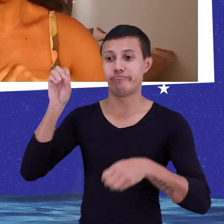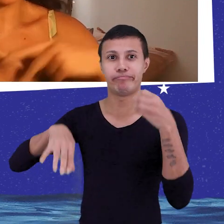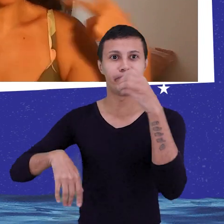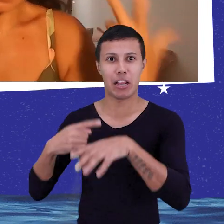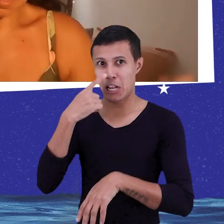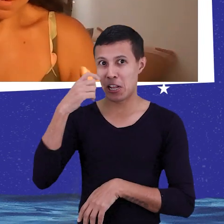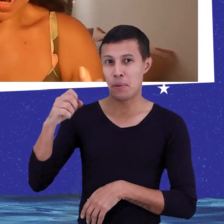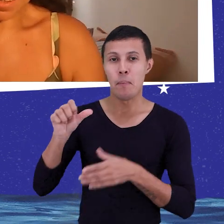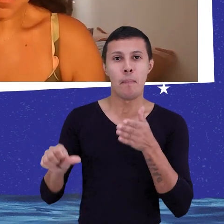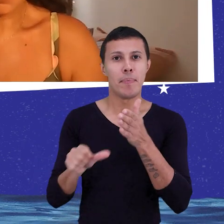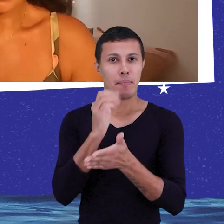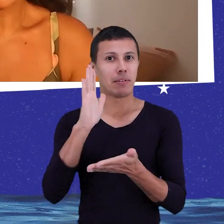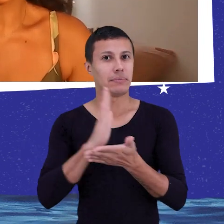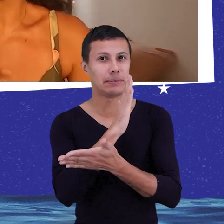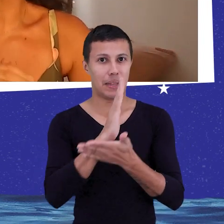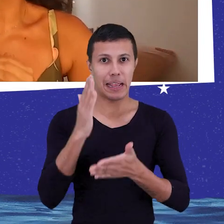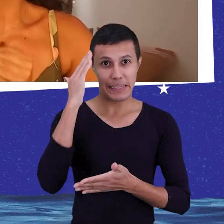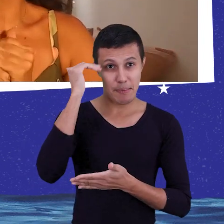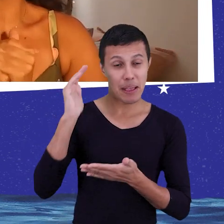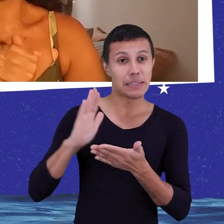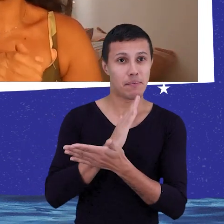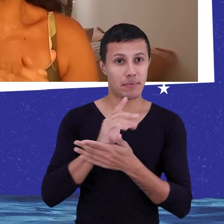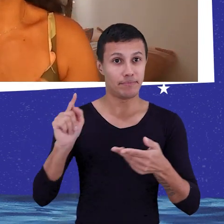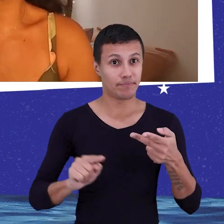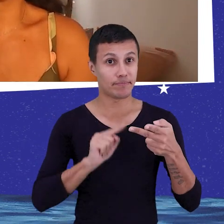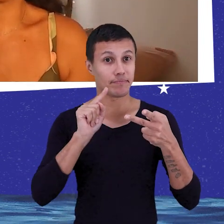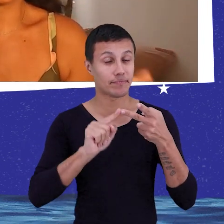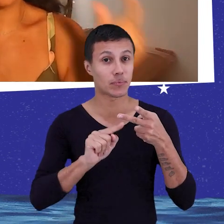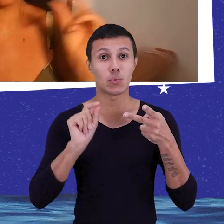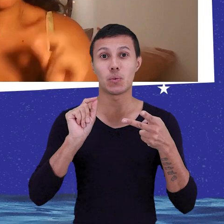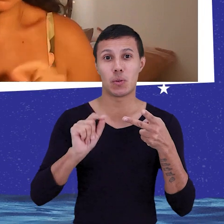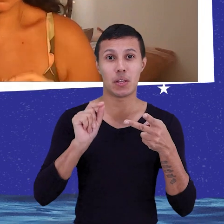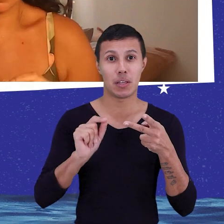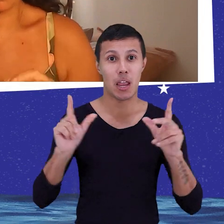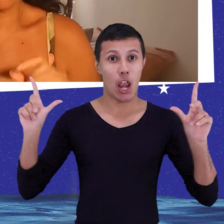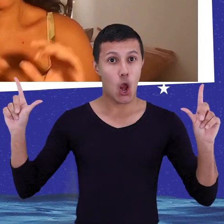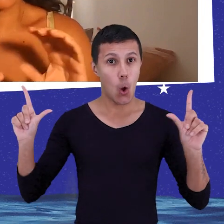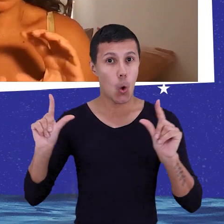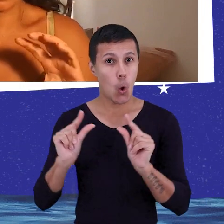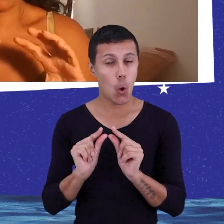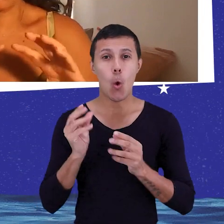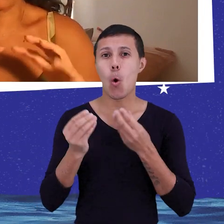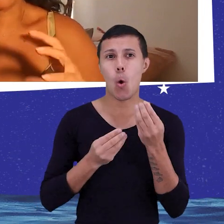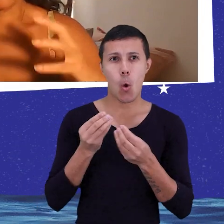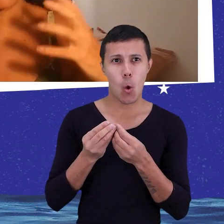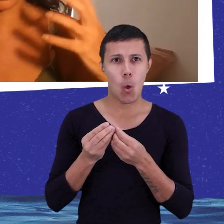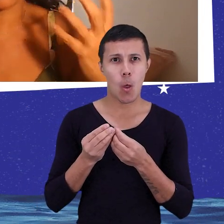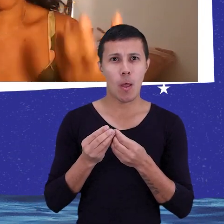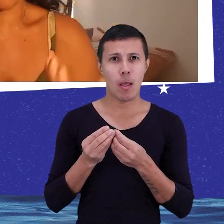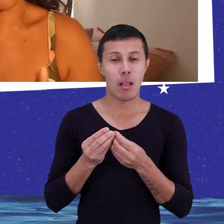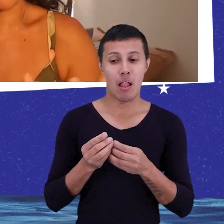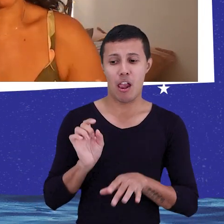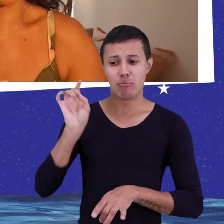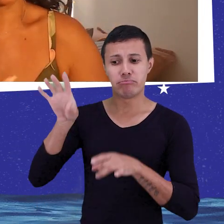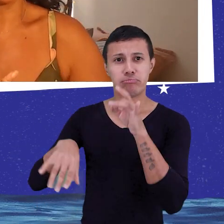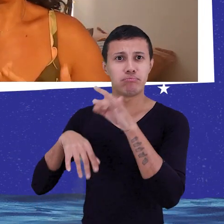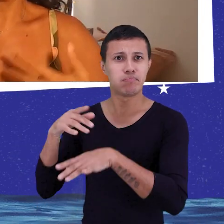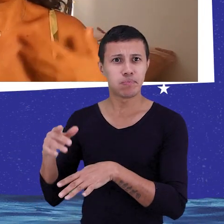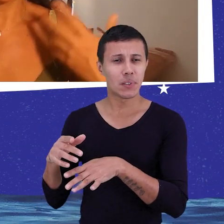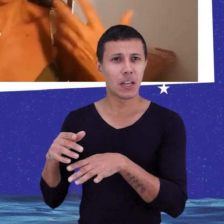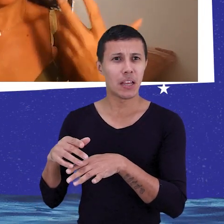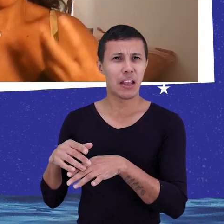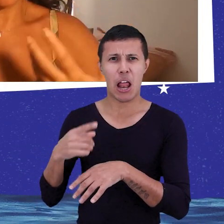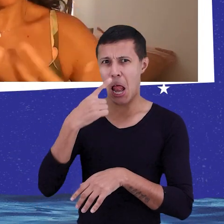Então o primeiro hábito é separar. O segundo hábito é reduzir. Reduzir é quando você, depois de você descartar os seus resíduos,